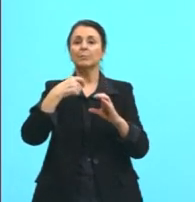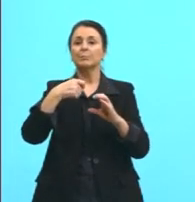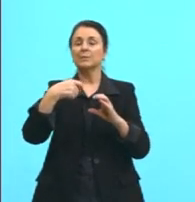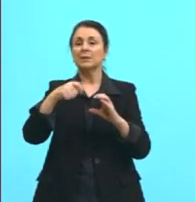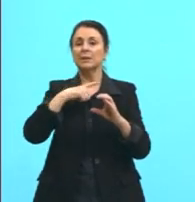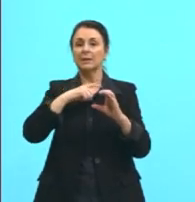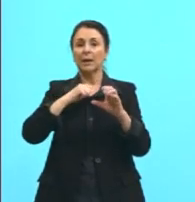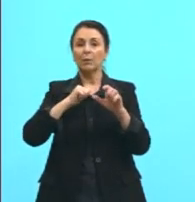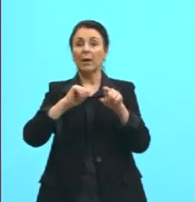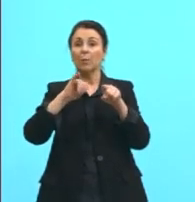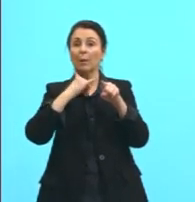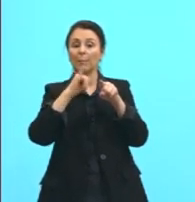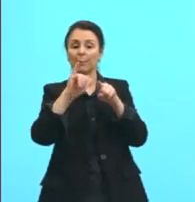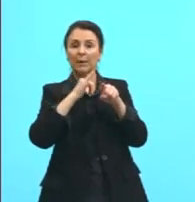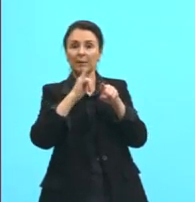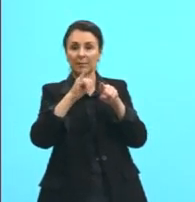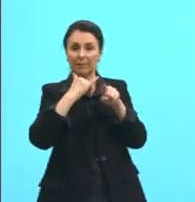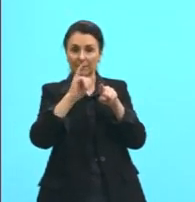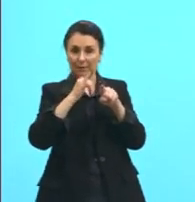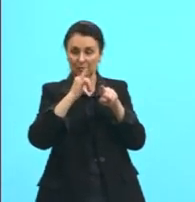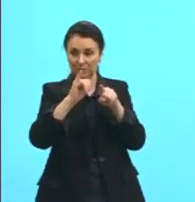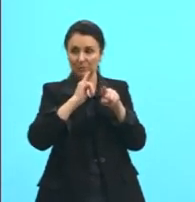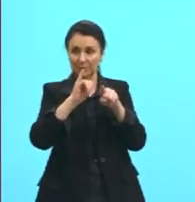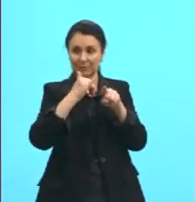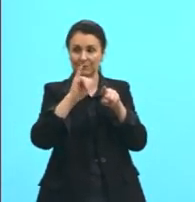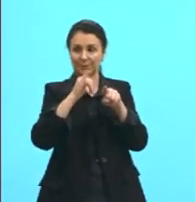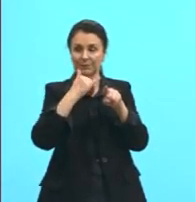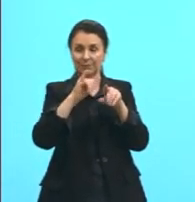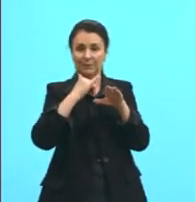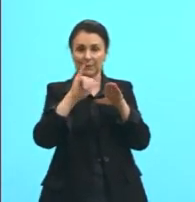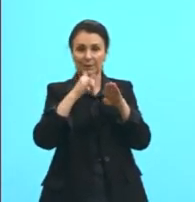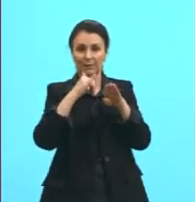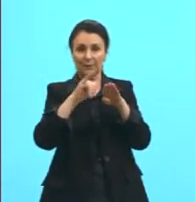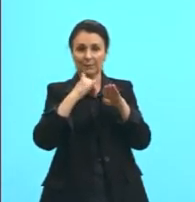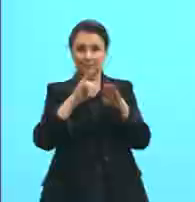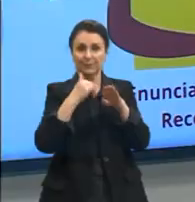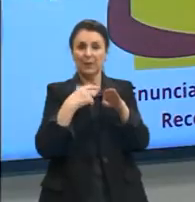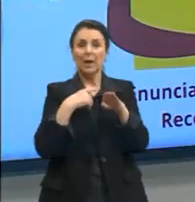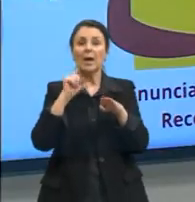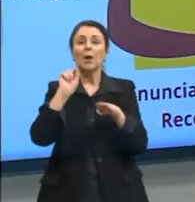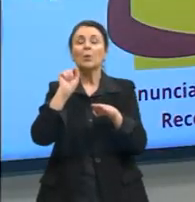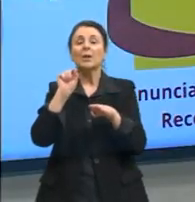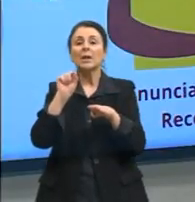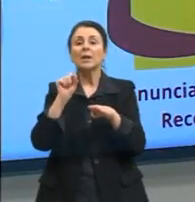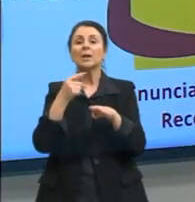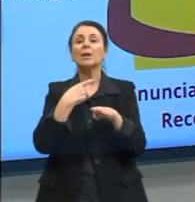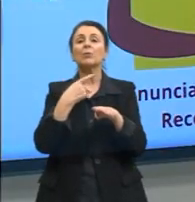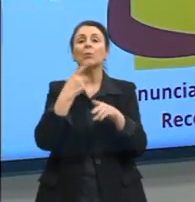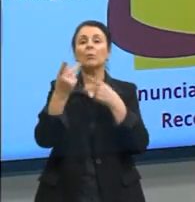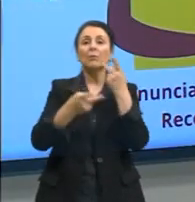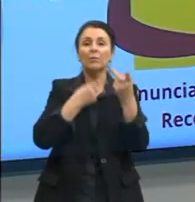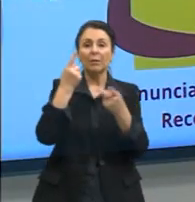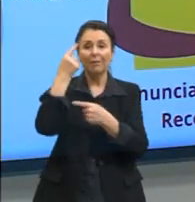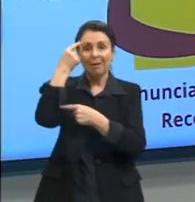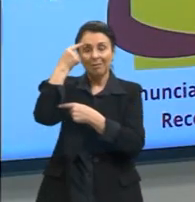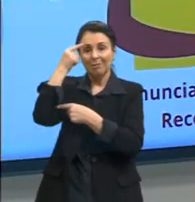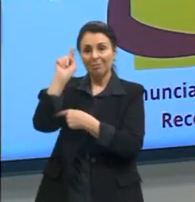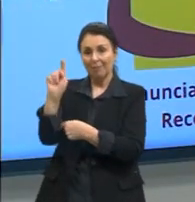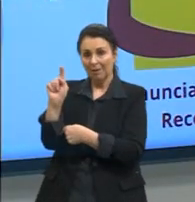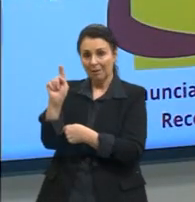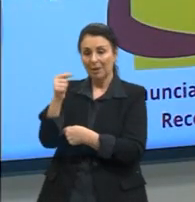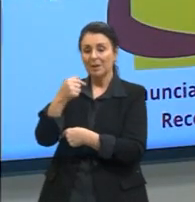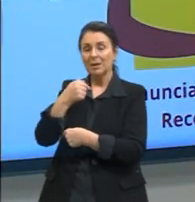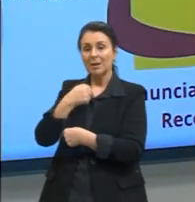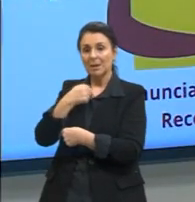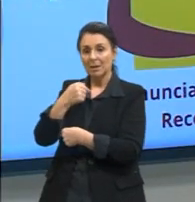mensagem. O que é isso? É aquilo que eu estou comunicando. É a ideia que eu